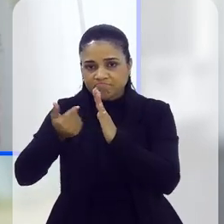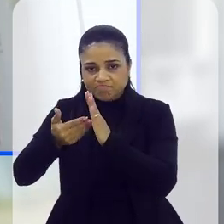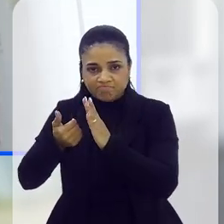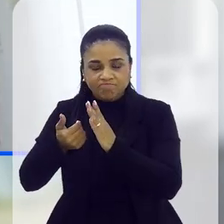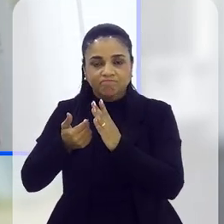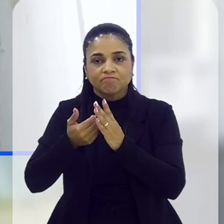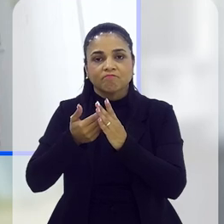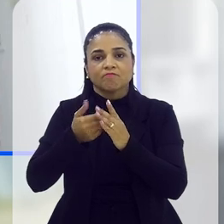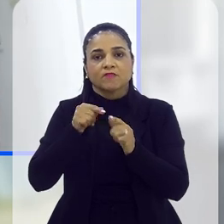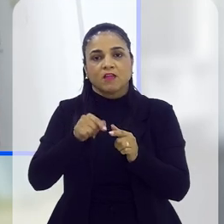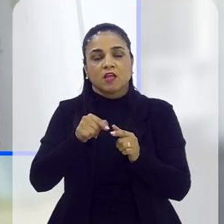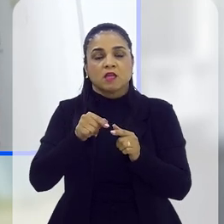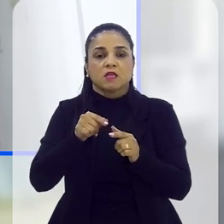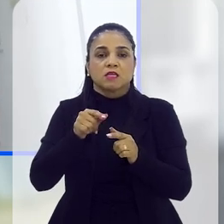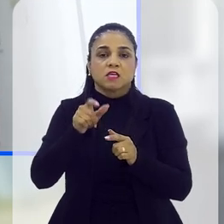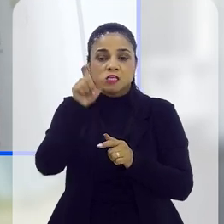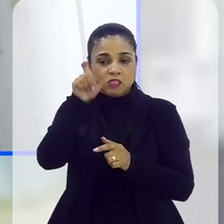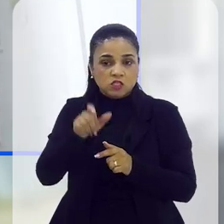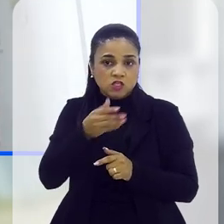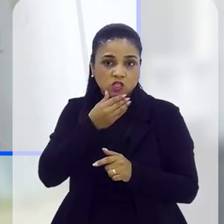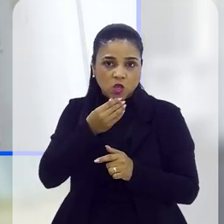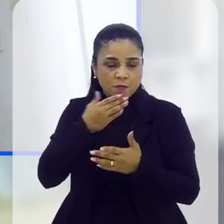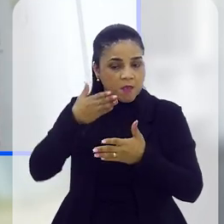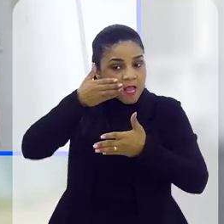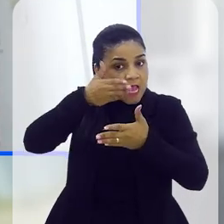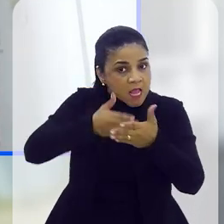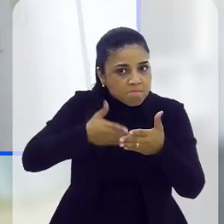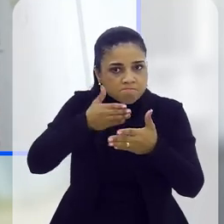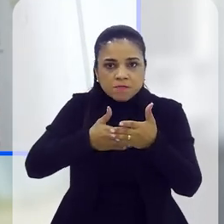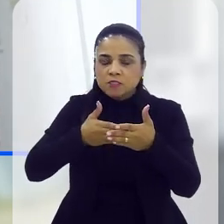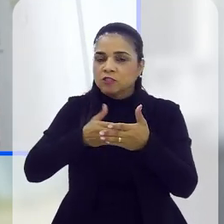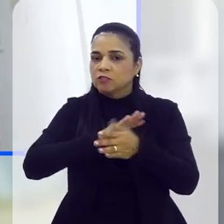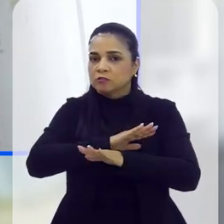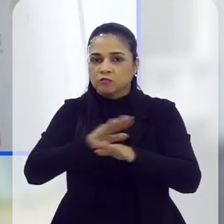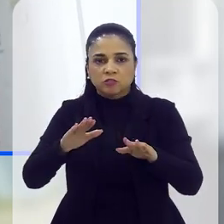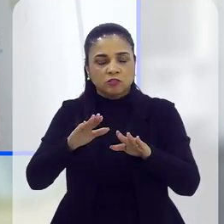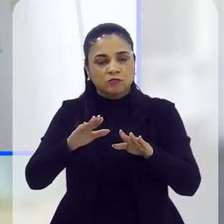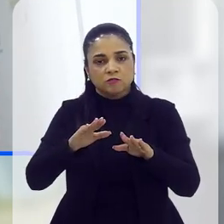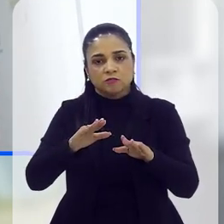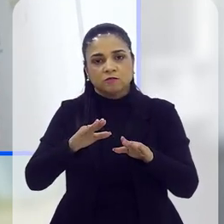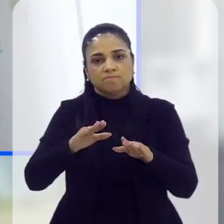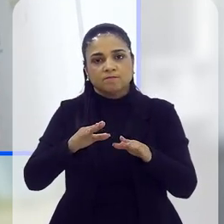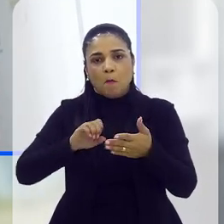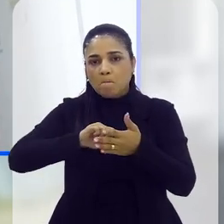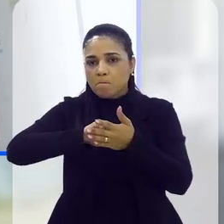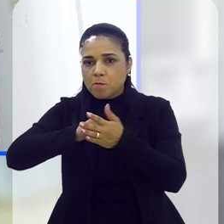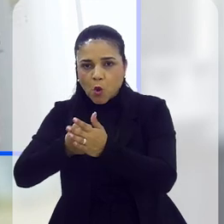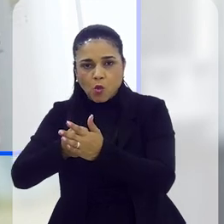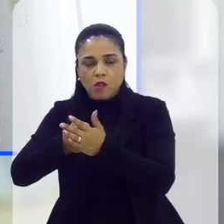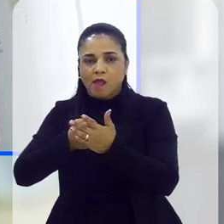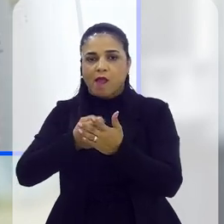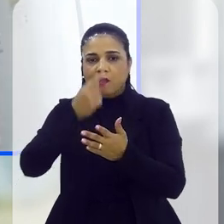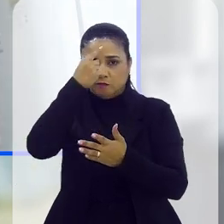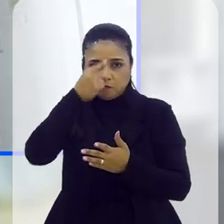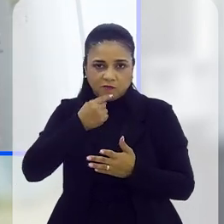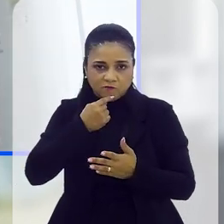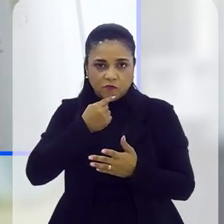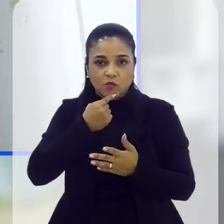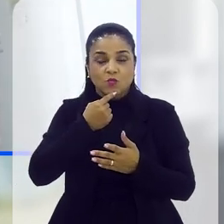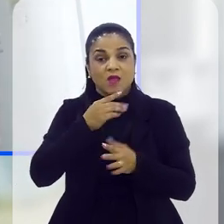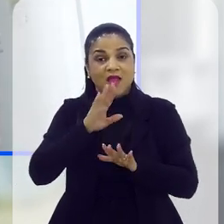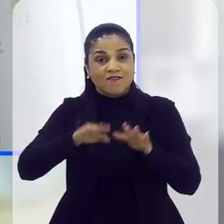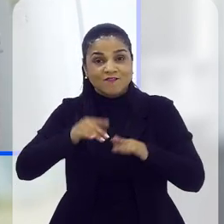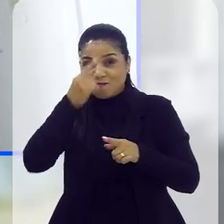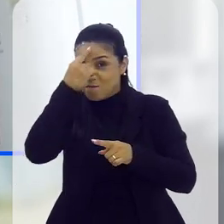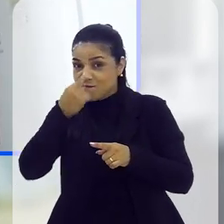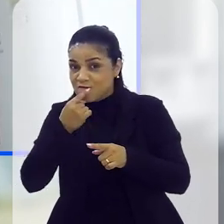fossem retiradas e que, eventualmente, esse agressor fosse impedido, inclusive, de os perfis dele bloqueados. Eles usam, muitas vezes,